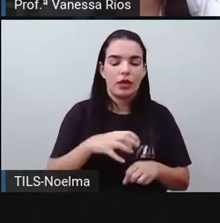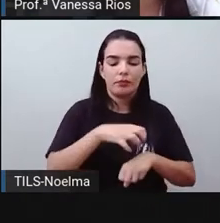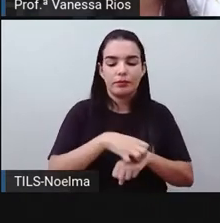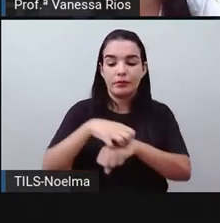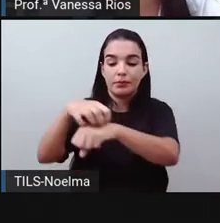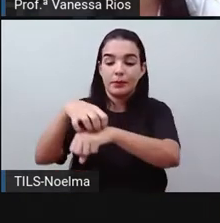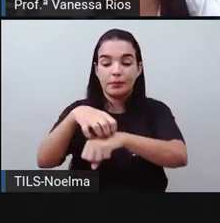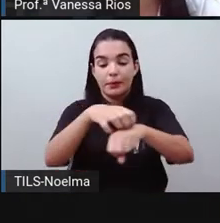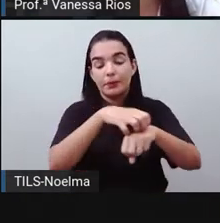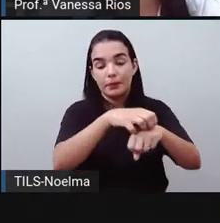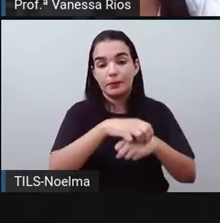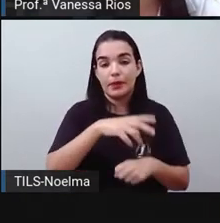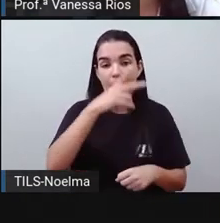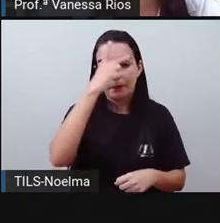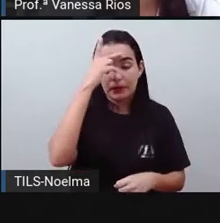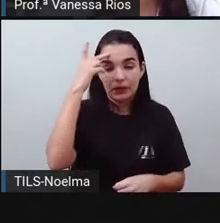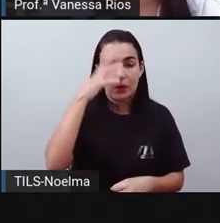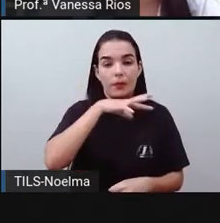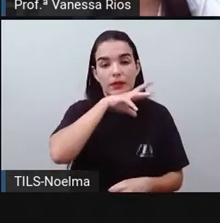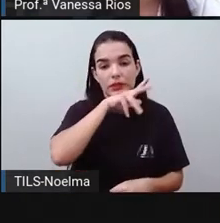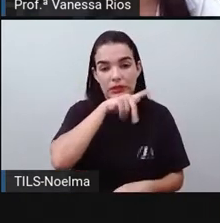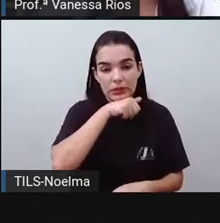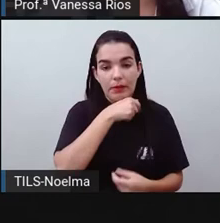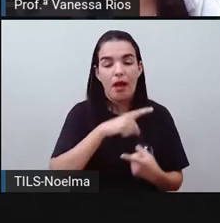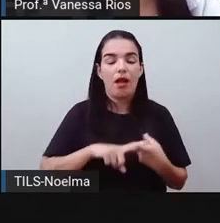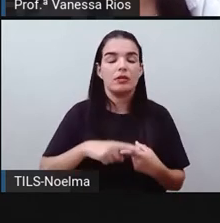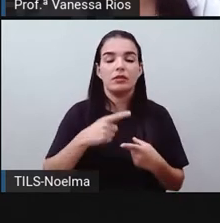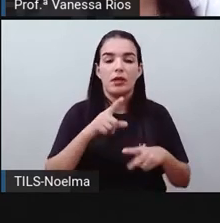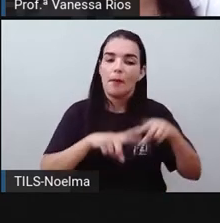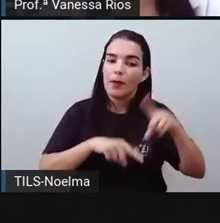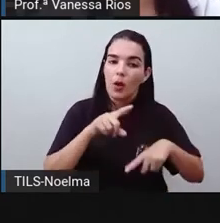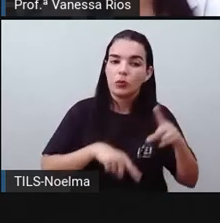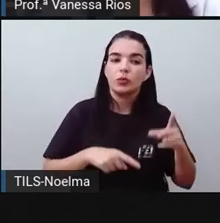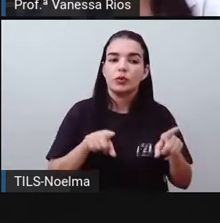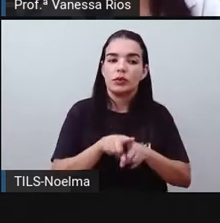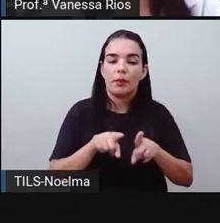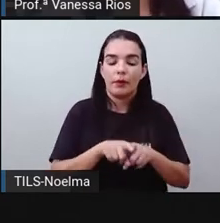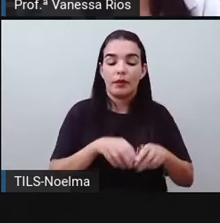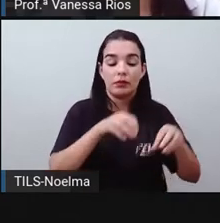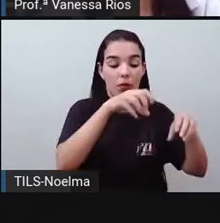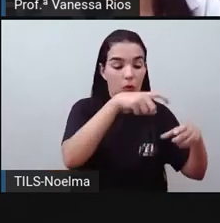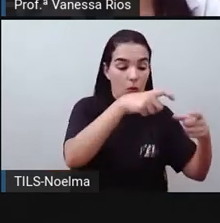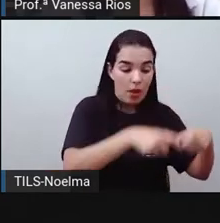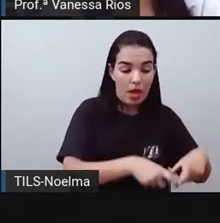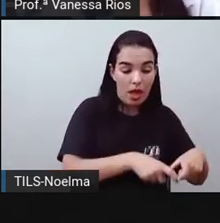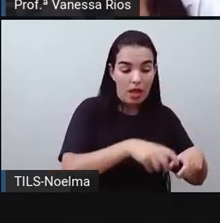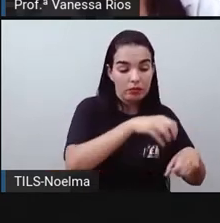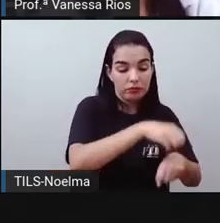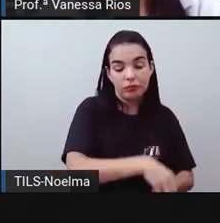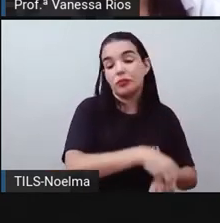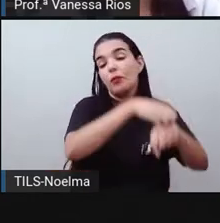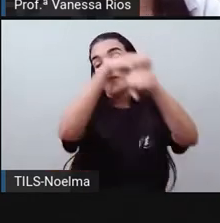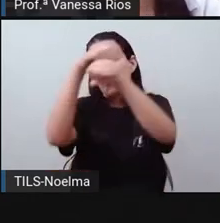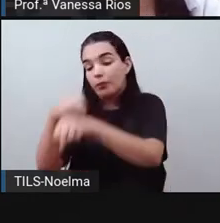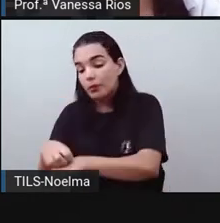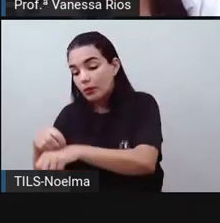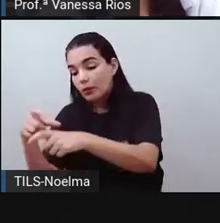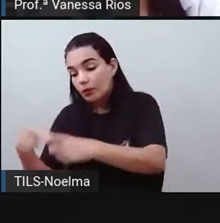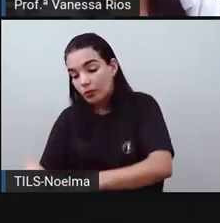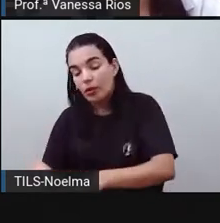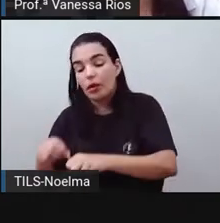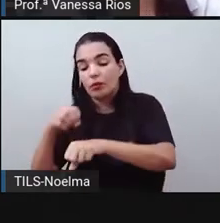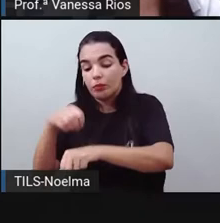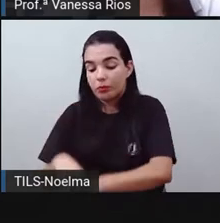muitas outras coisas para um outro destino. Então, todos os meios, né, os equipamentos, os